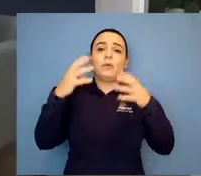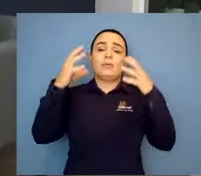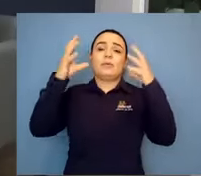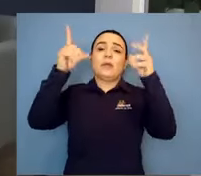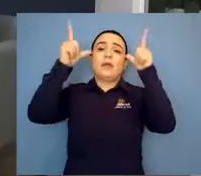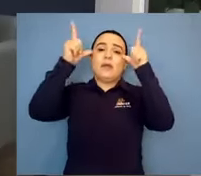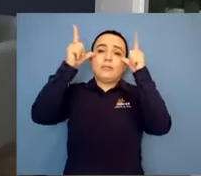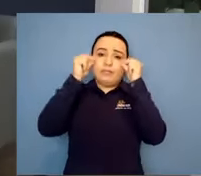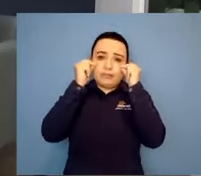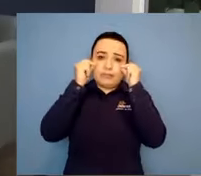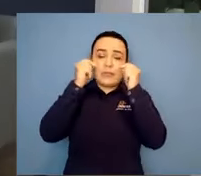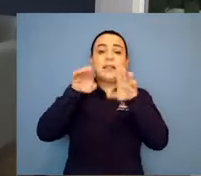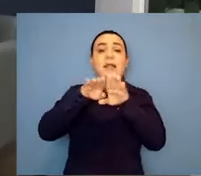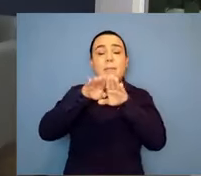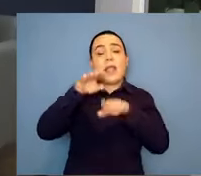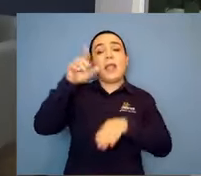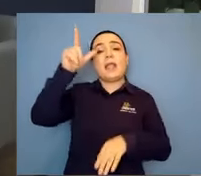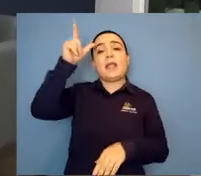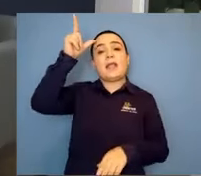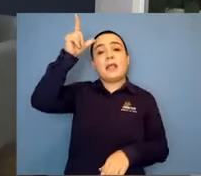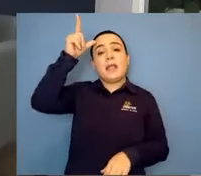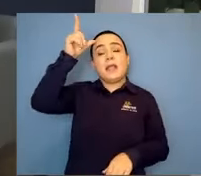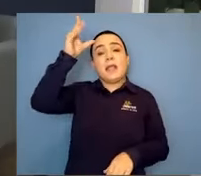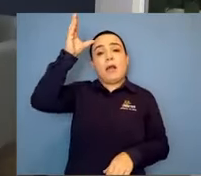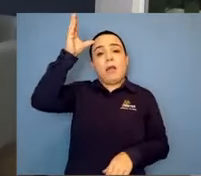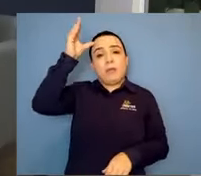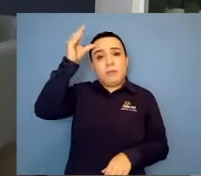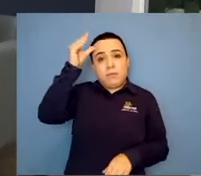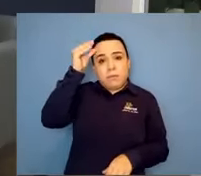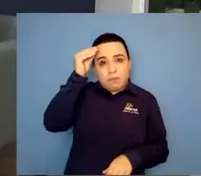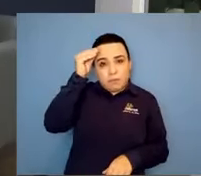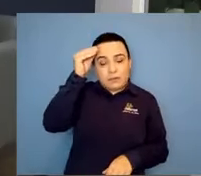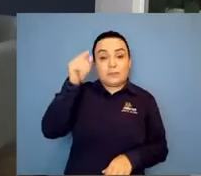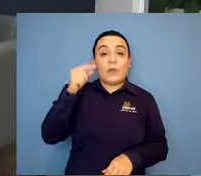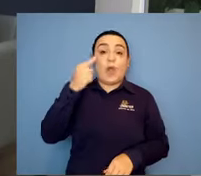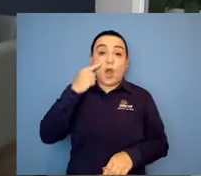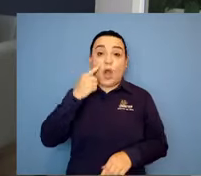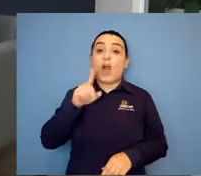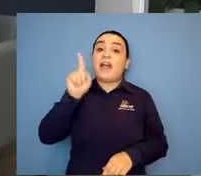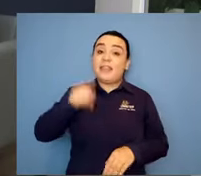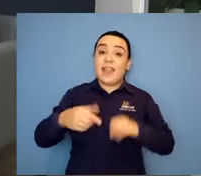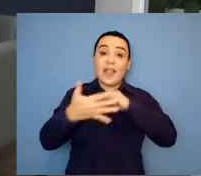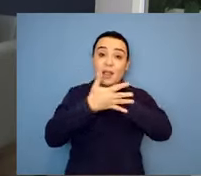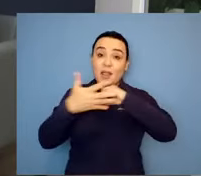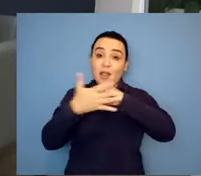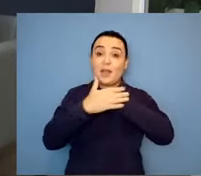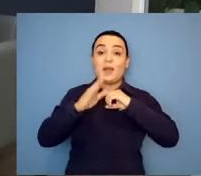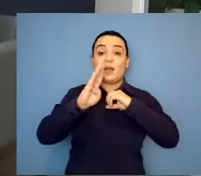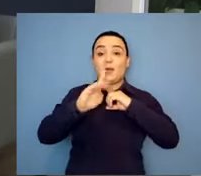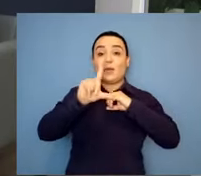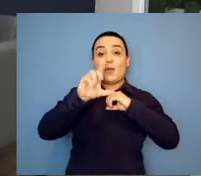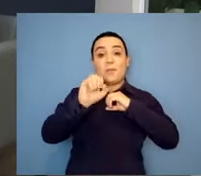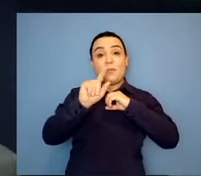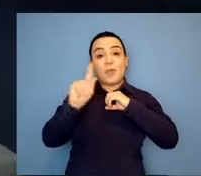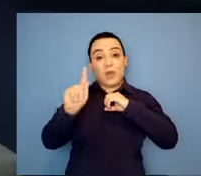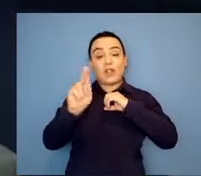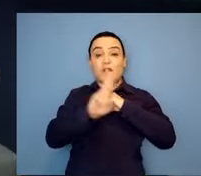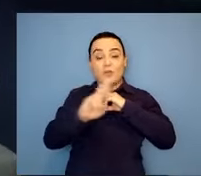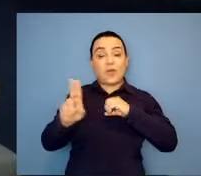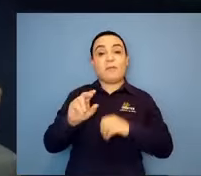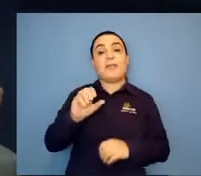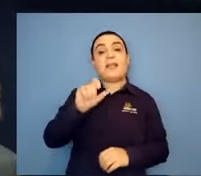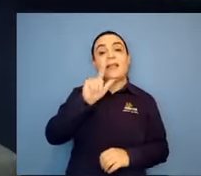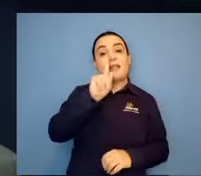blog? É, gabrielpolaco com dois L's. Gabrielpolaco. .blogspot.com.br E até hoje